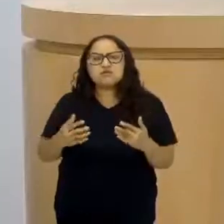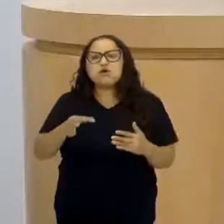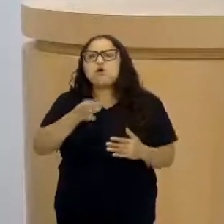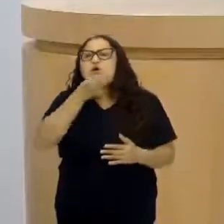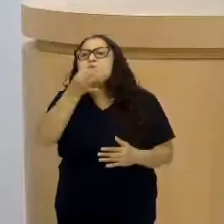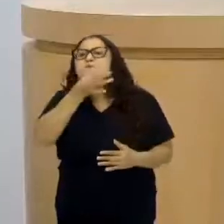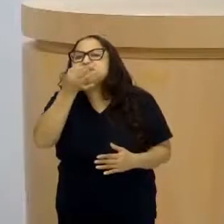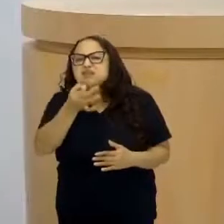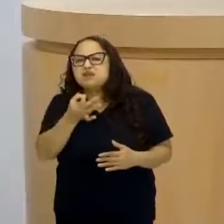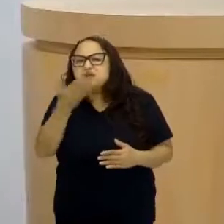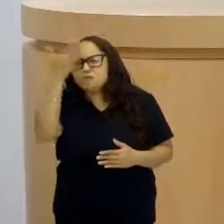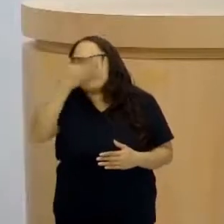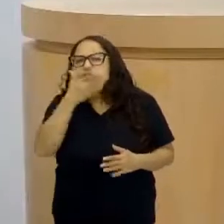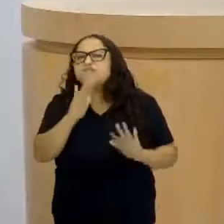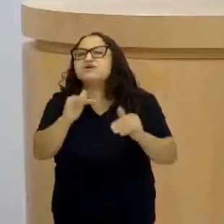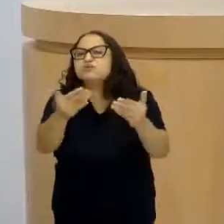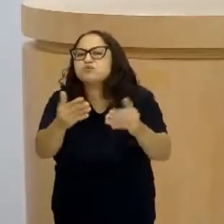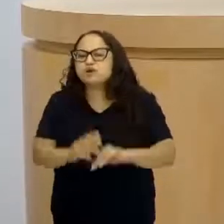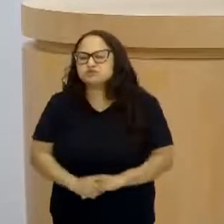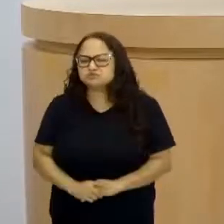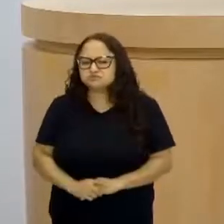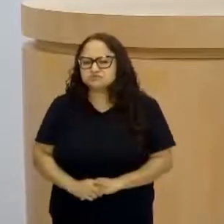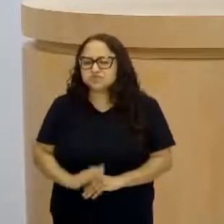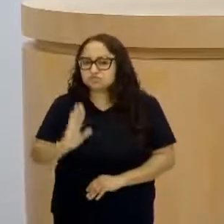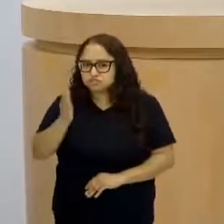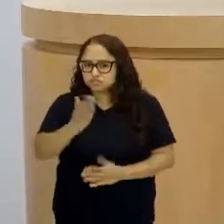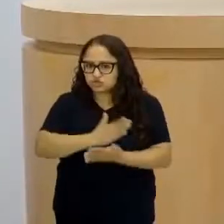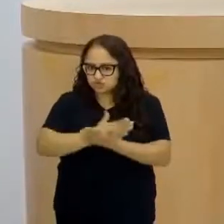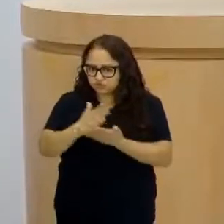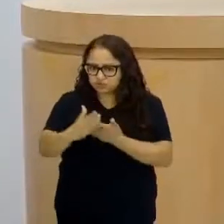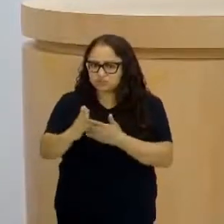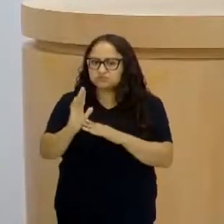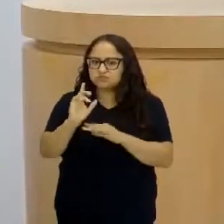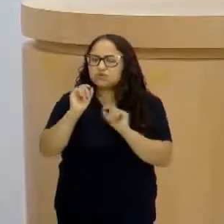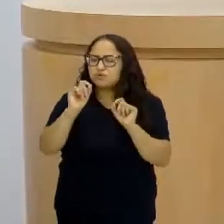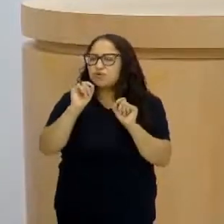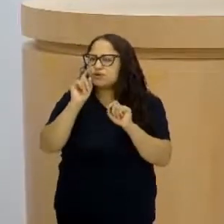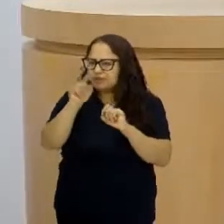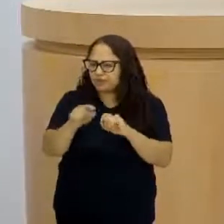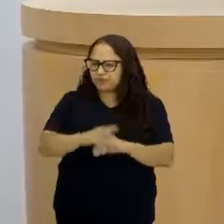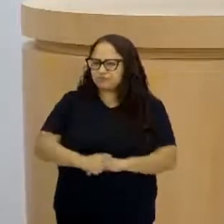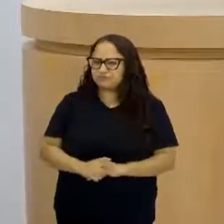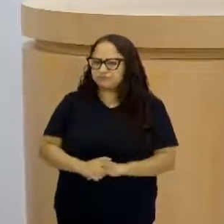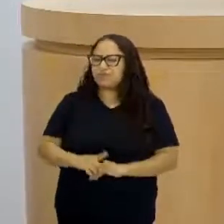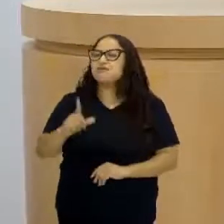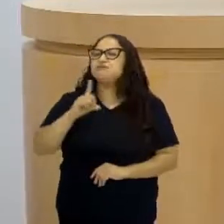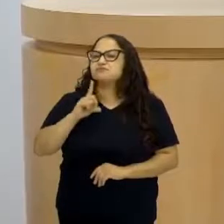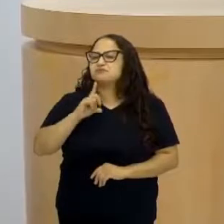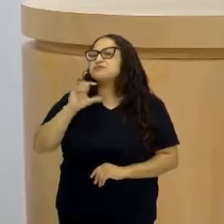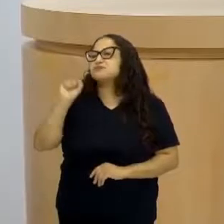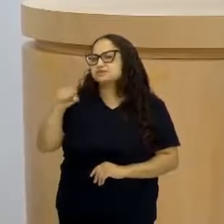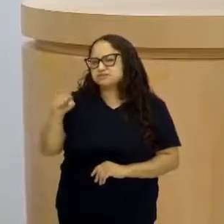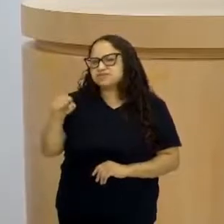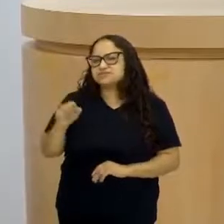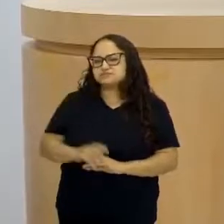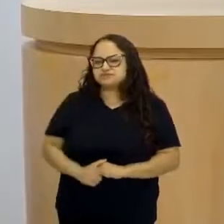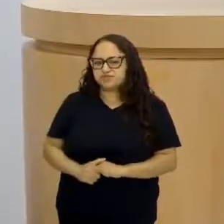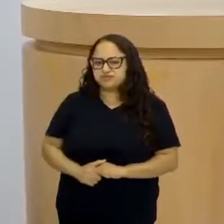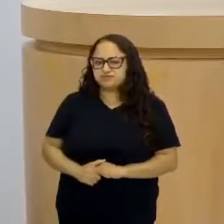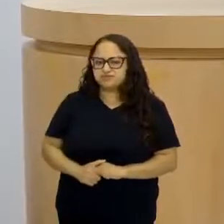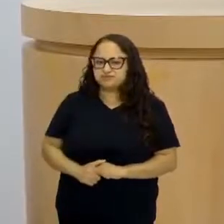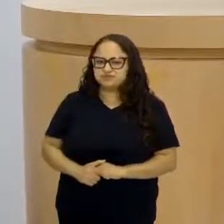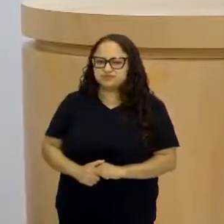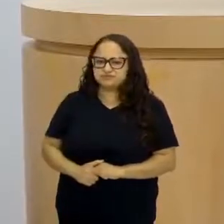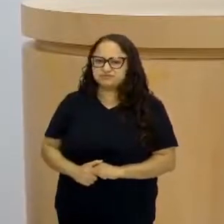apresentados? Um eu já coloquei lá no comecinho. Vocês se lembram qual foi o argumento? Eu tinha um argumento lá no comecinho do texto,